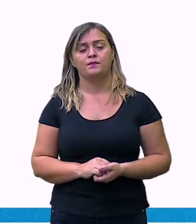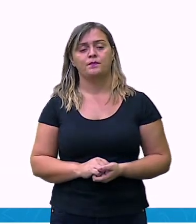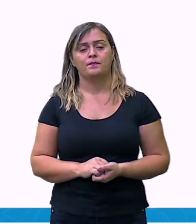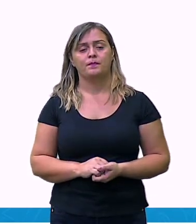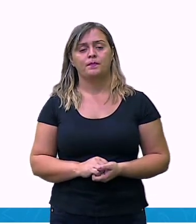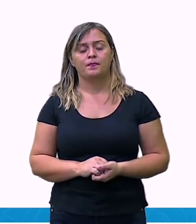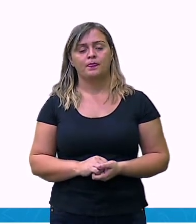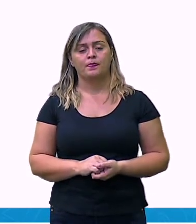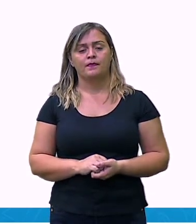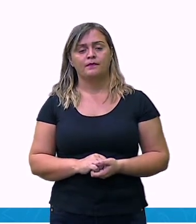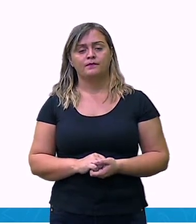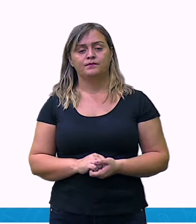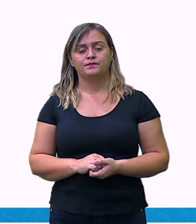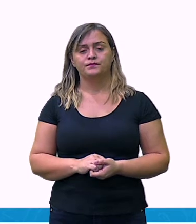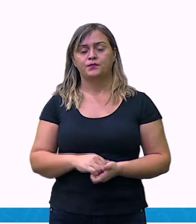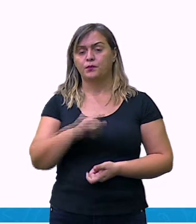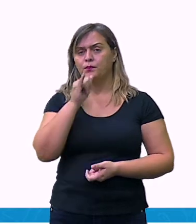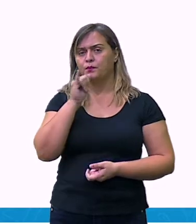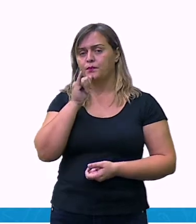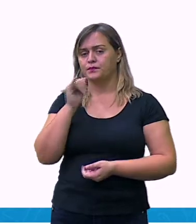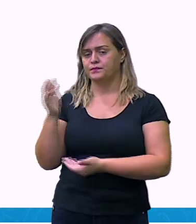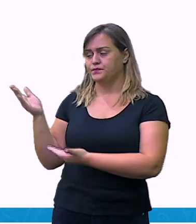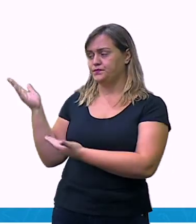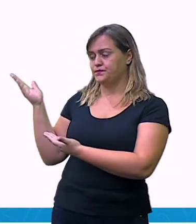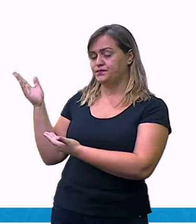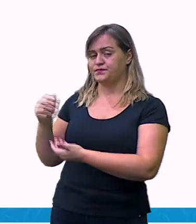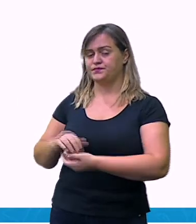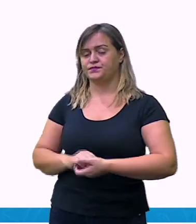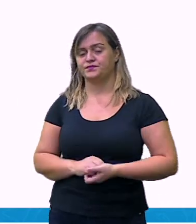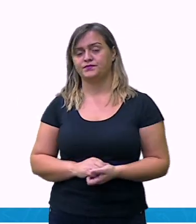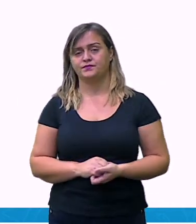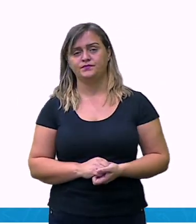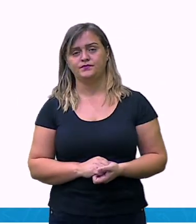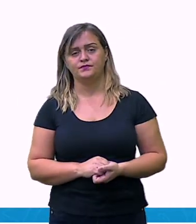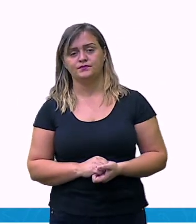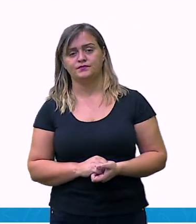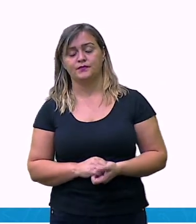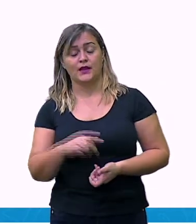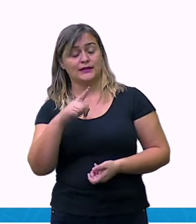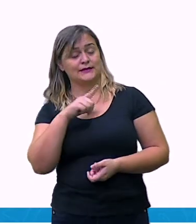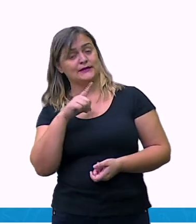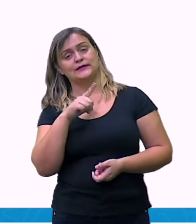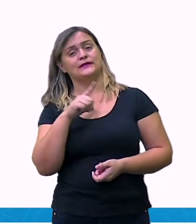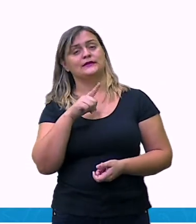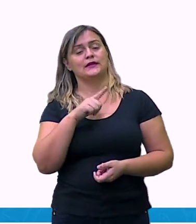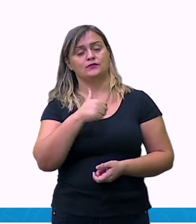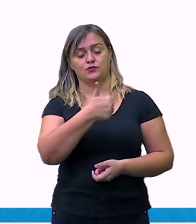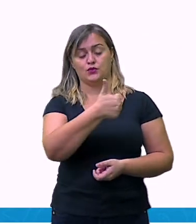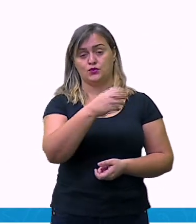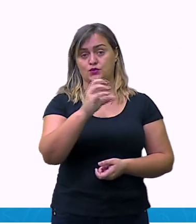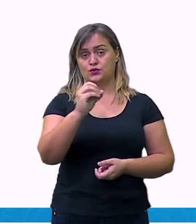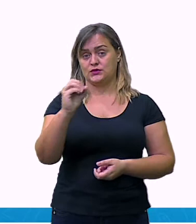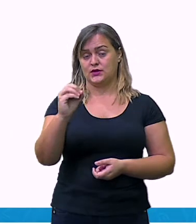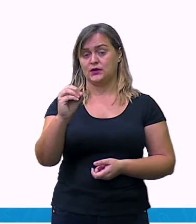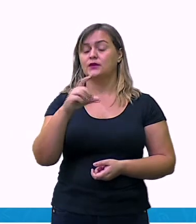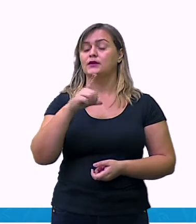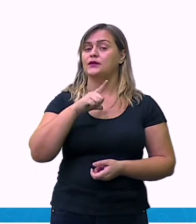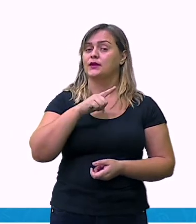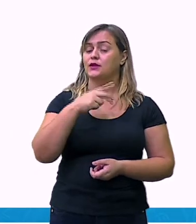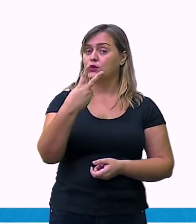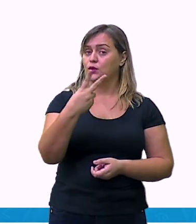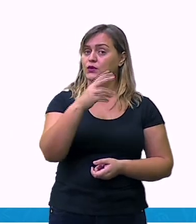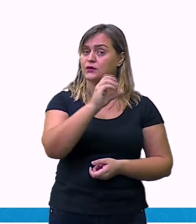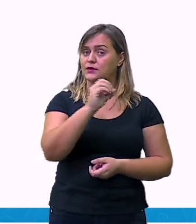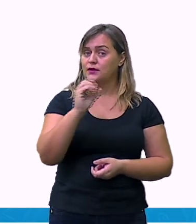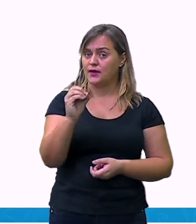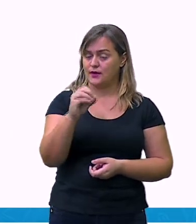Vamos lá. Possui apenas dois zeros. Isso significa que após a minha vírgula, só poderá ter dois algarismos.